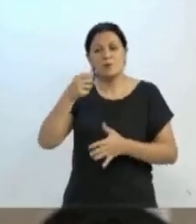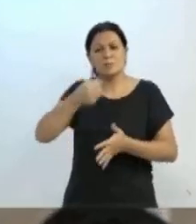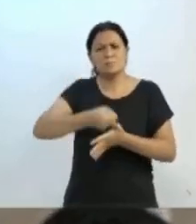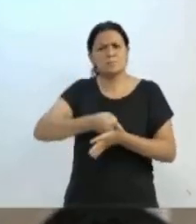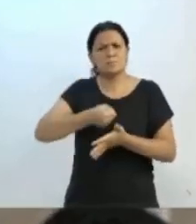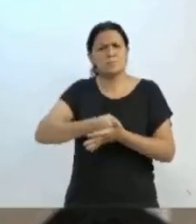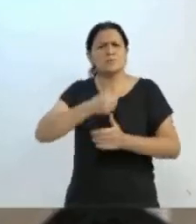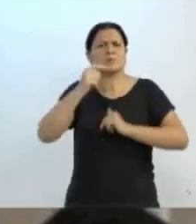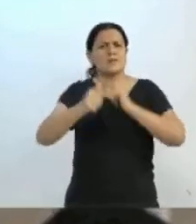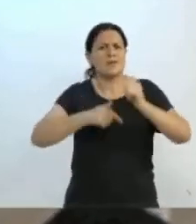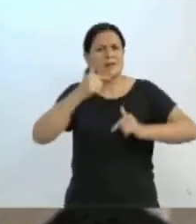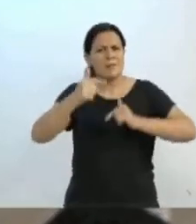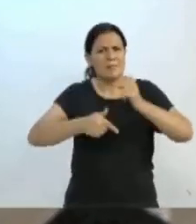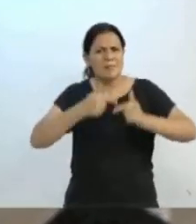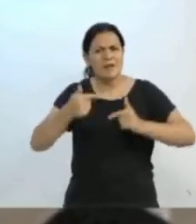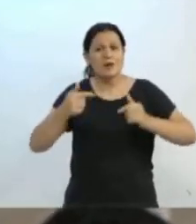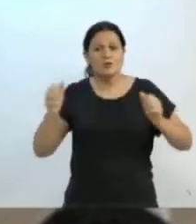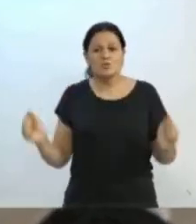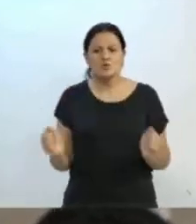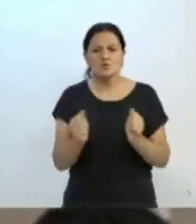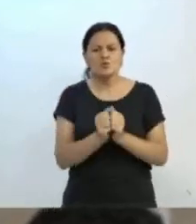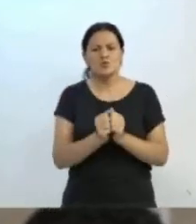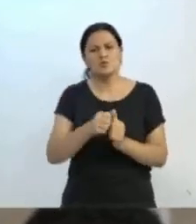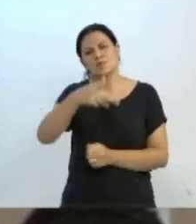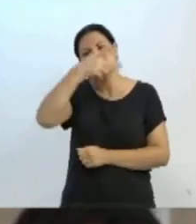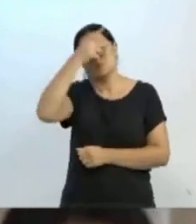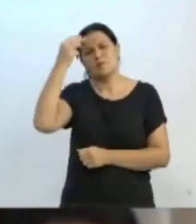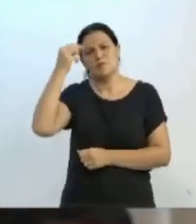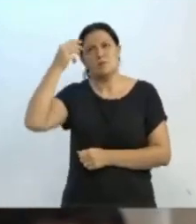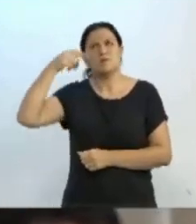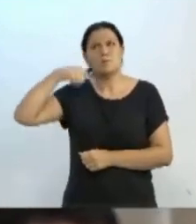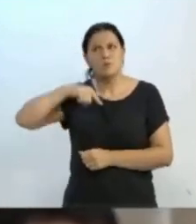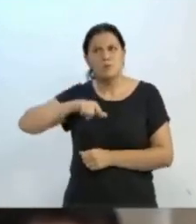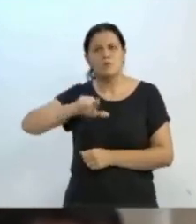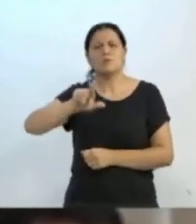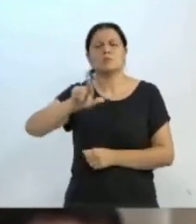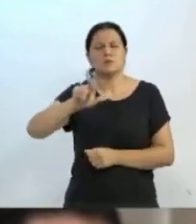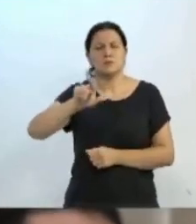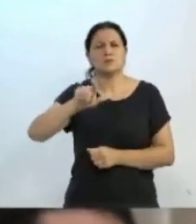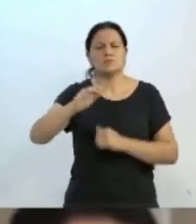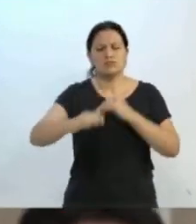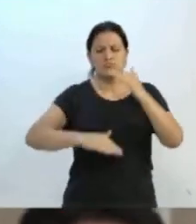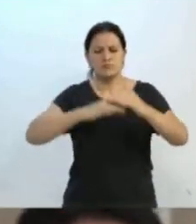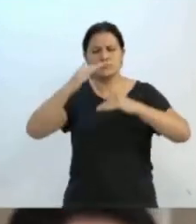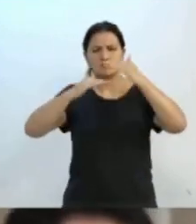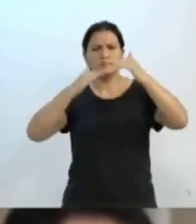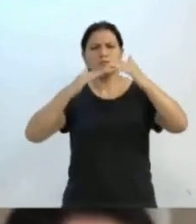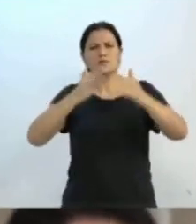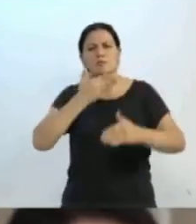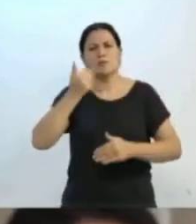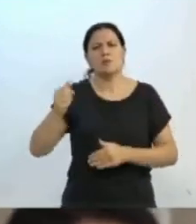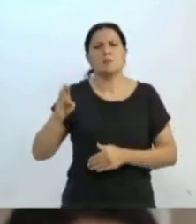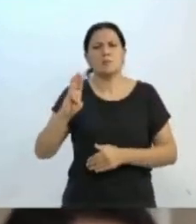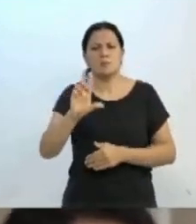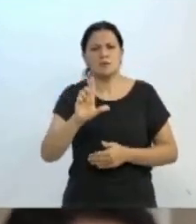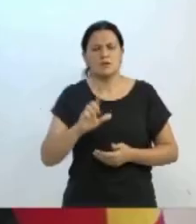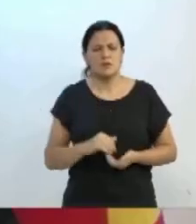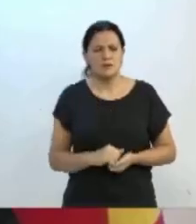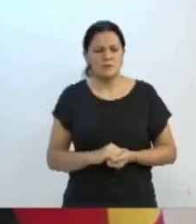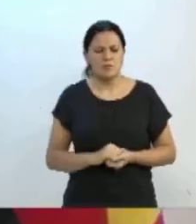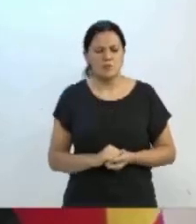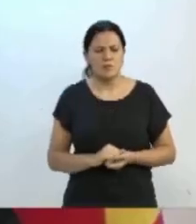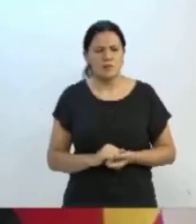o seu trabalho, de mãos dadas com o governo, que nós vamos conseguir levar o desenvolvimento para a nossa cidade. Grande abraço.